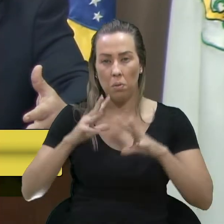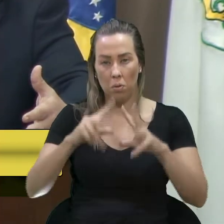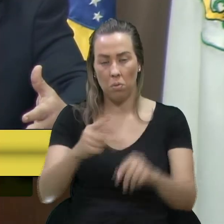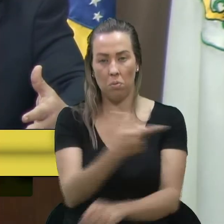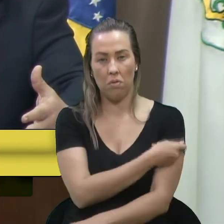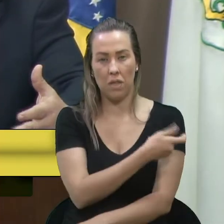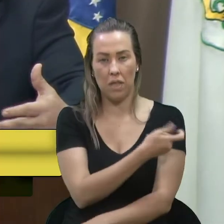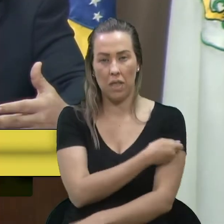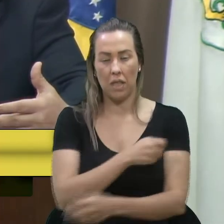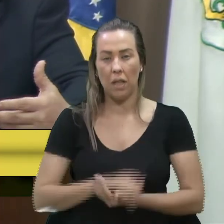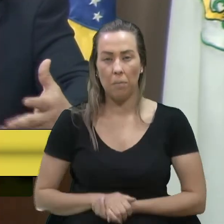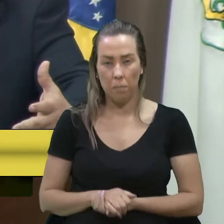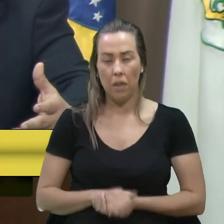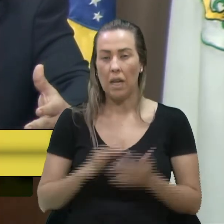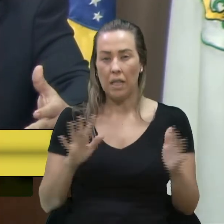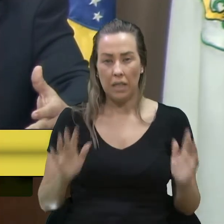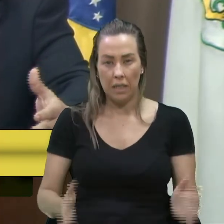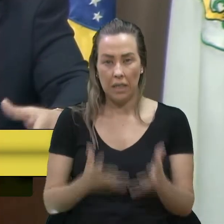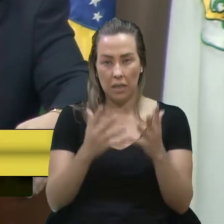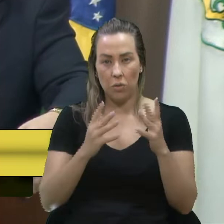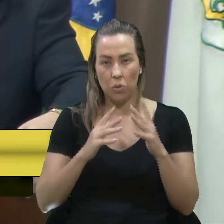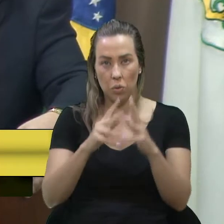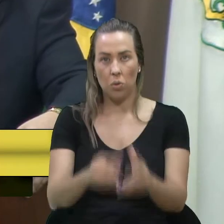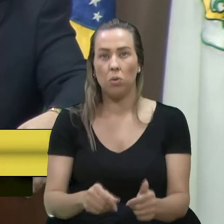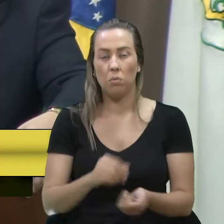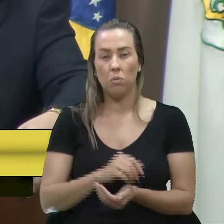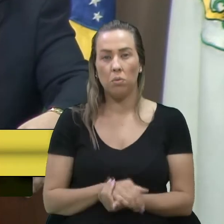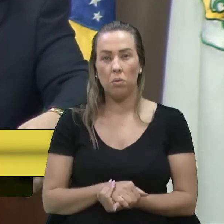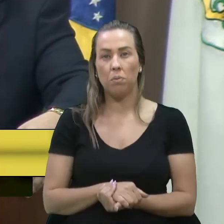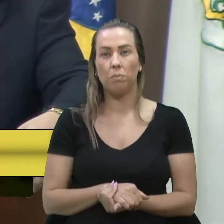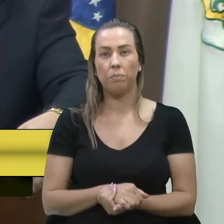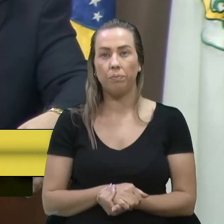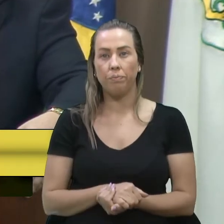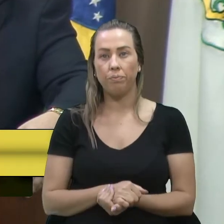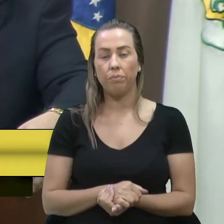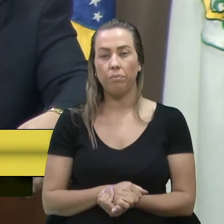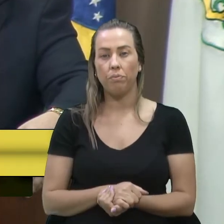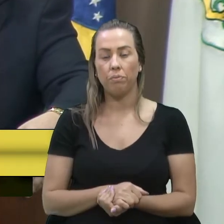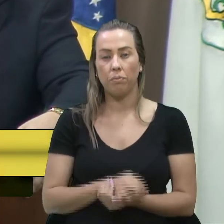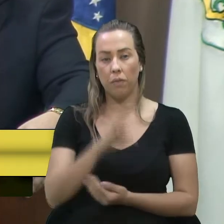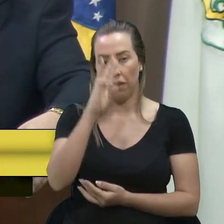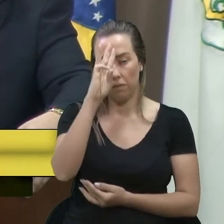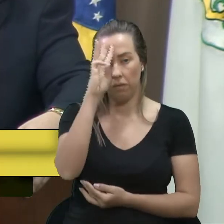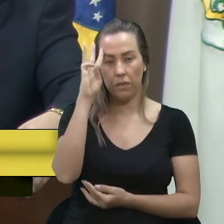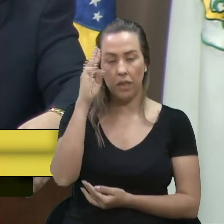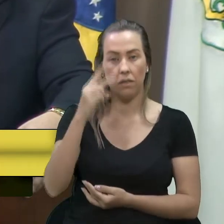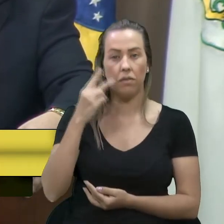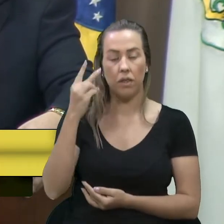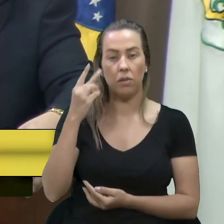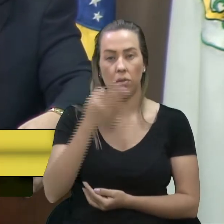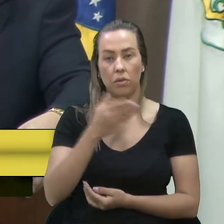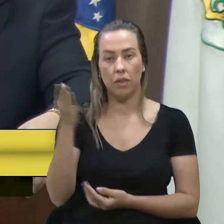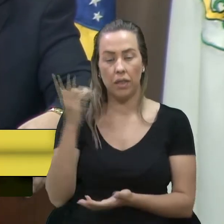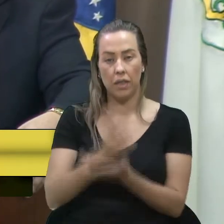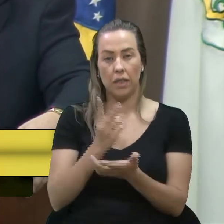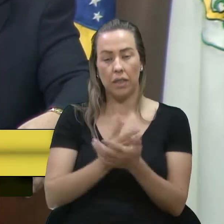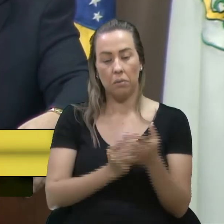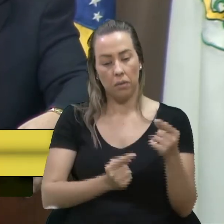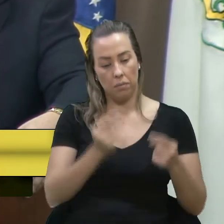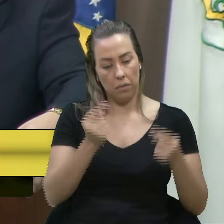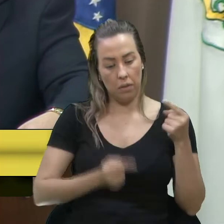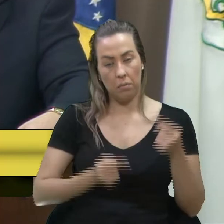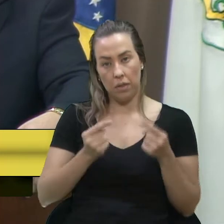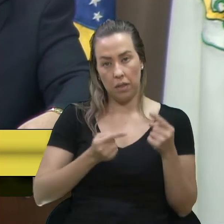vacinem, estamos incentivando que quem, vereador Valinho Sor, que foi uma pessoa que sempre debateu a questão